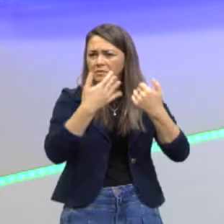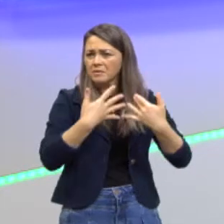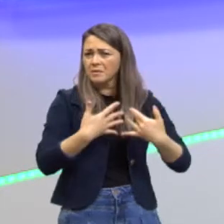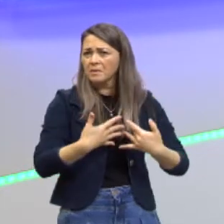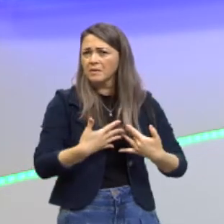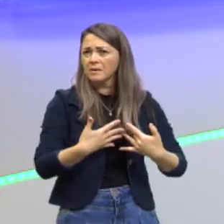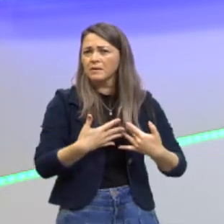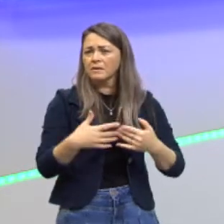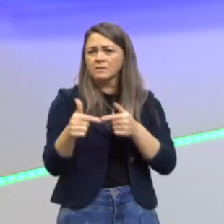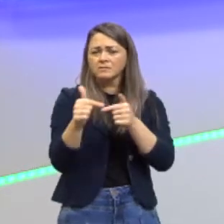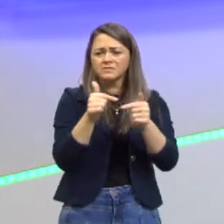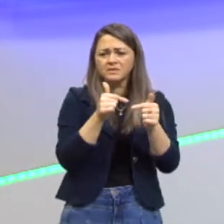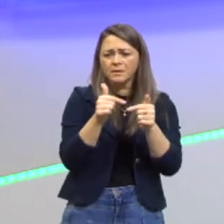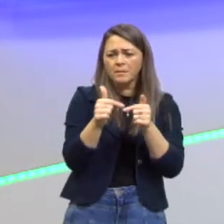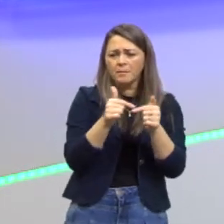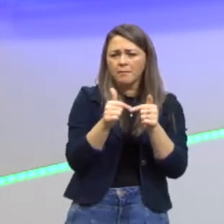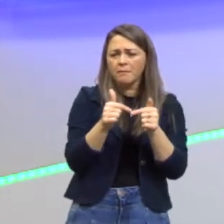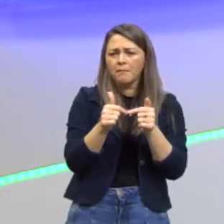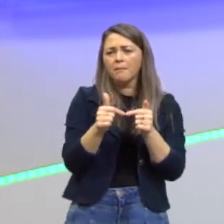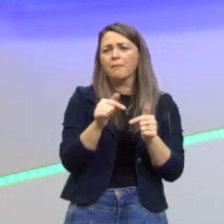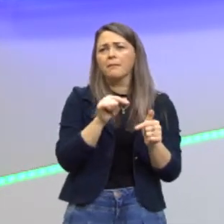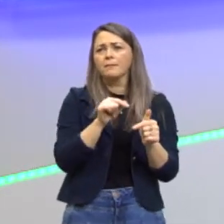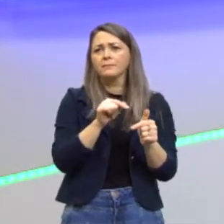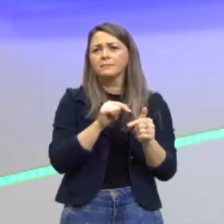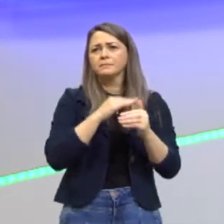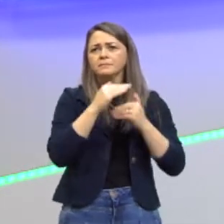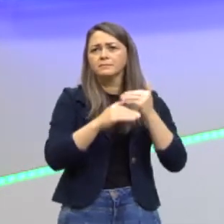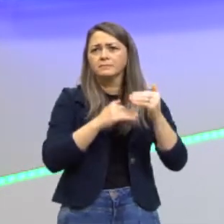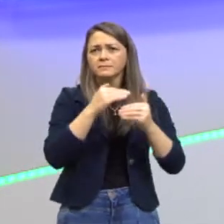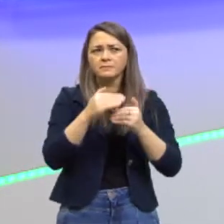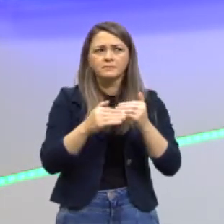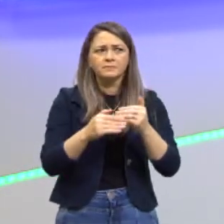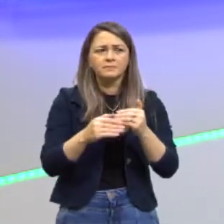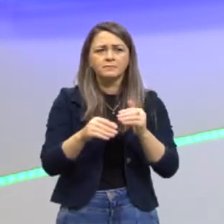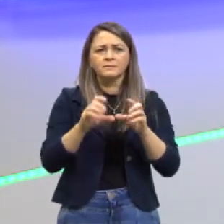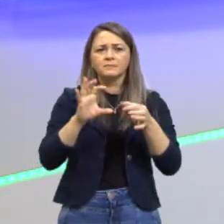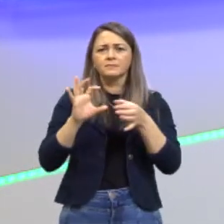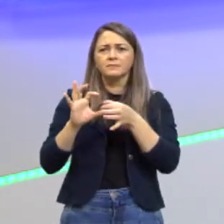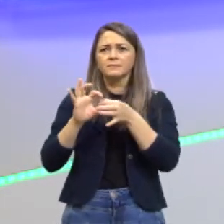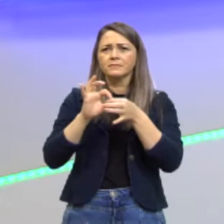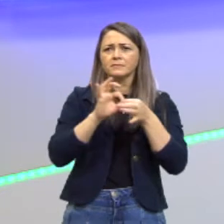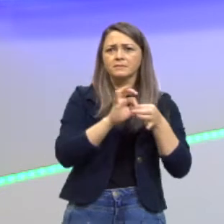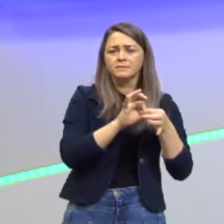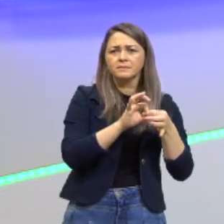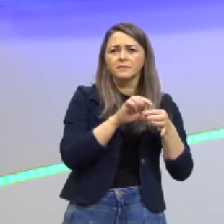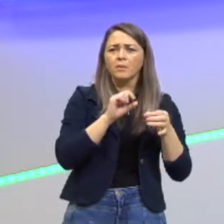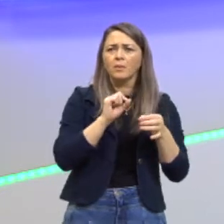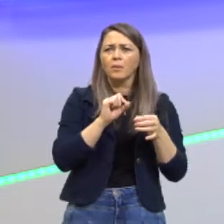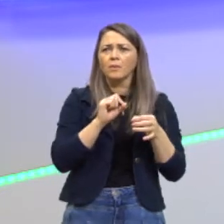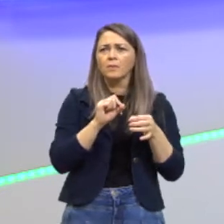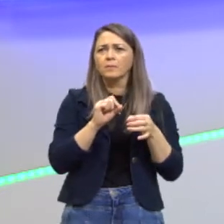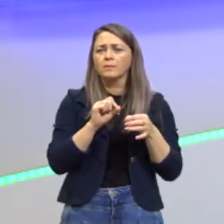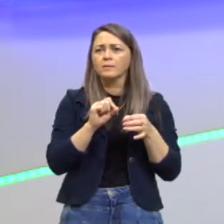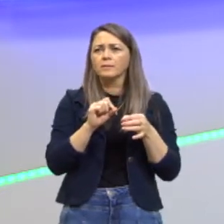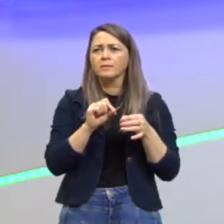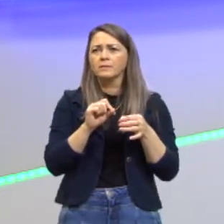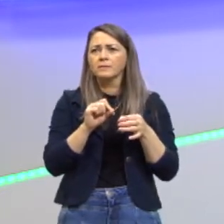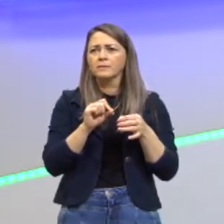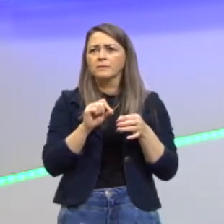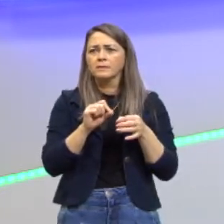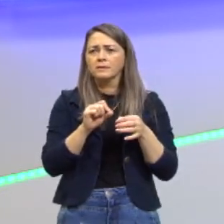trabalhos desenvolvidos dentro deste contexto. Qual o contexto? O contexto de